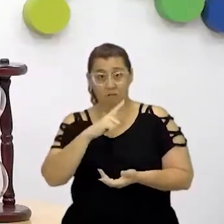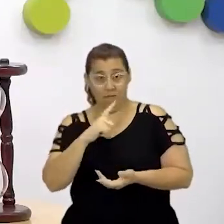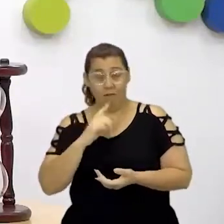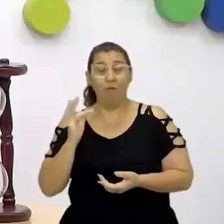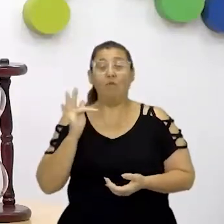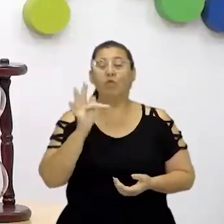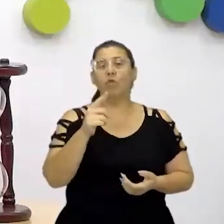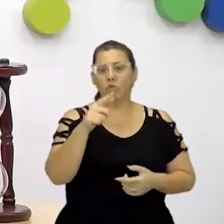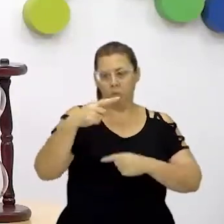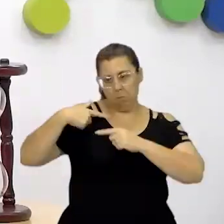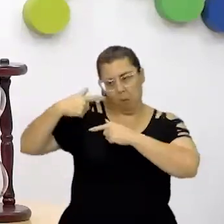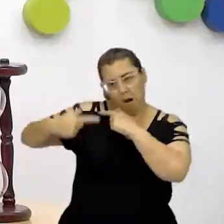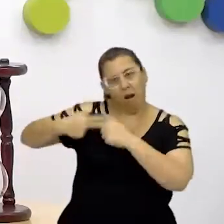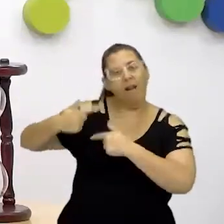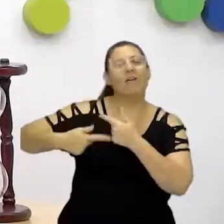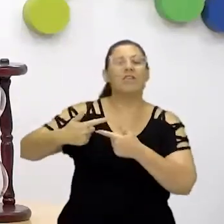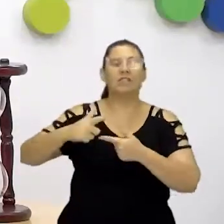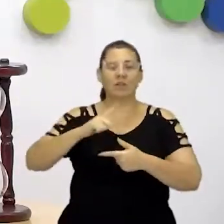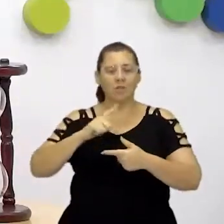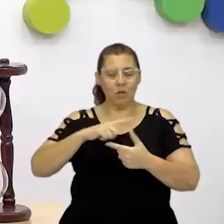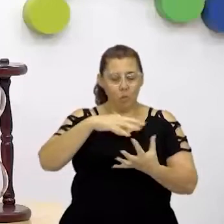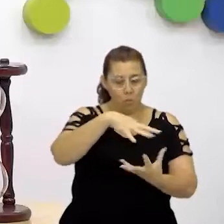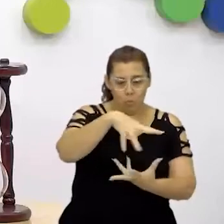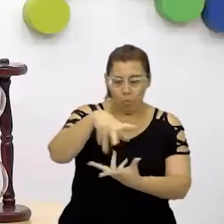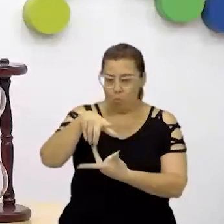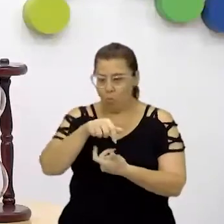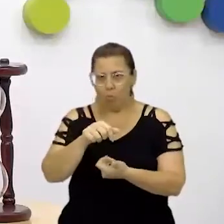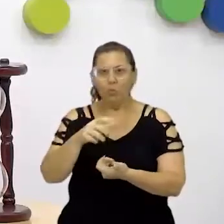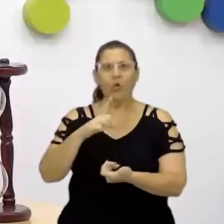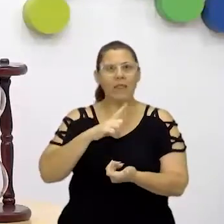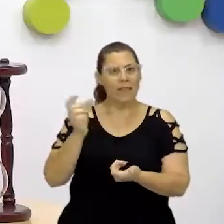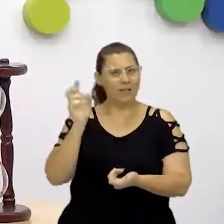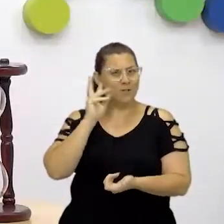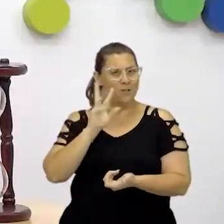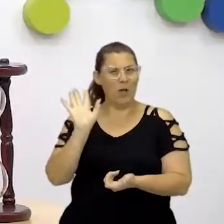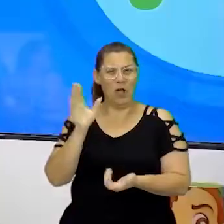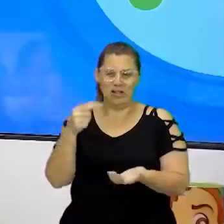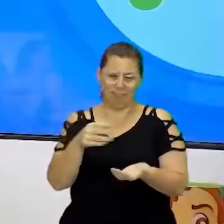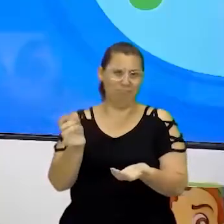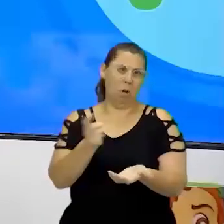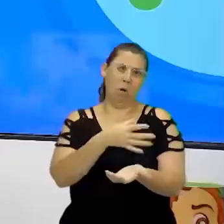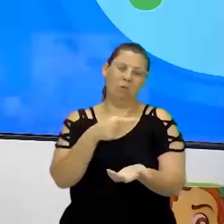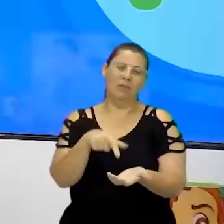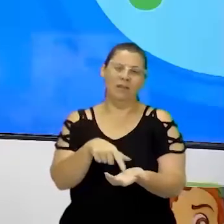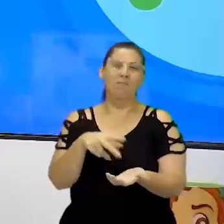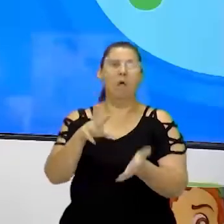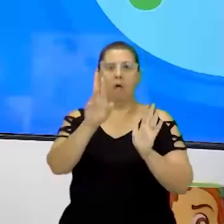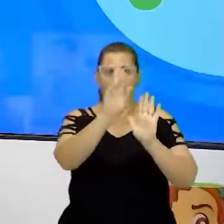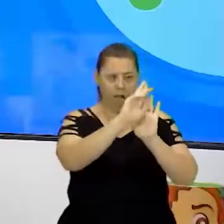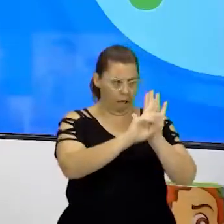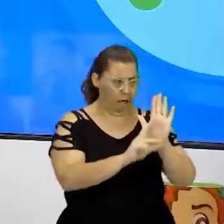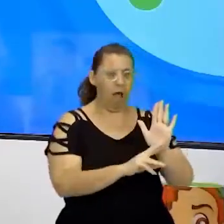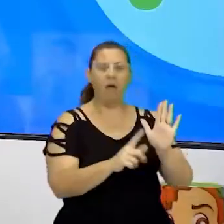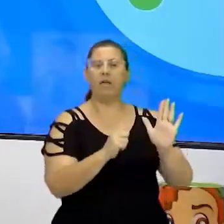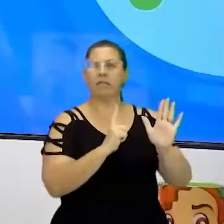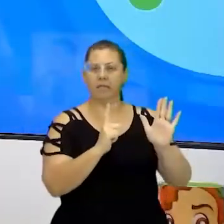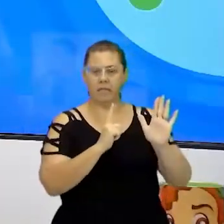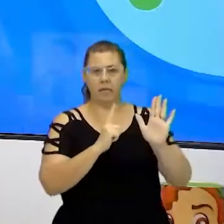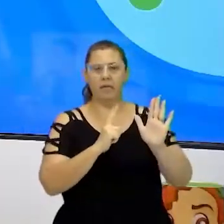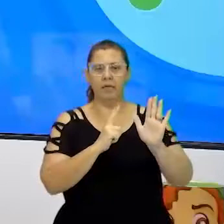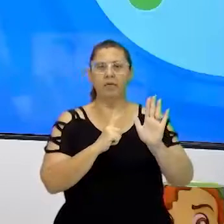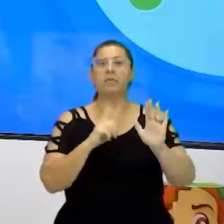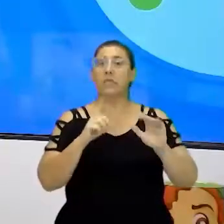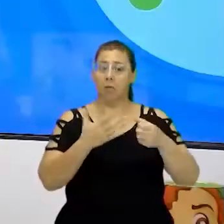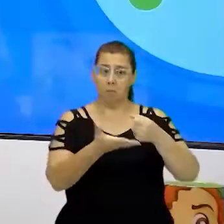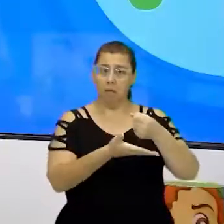vocês são uma geração que vão receber um mundo e esse mundo tem uma história. Sim, tem história, tem regras, né? Tem um